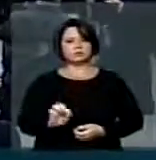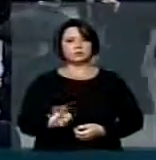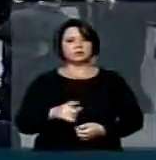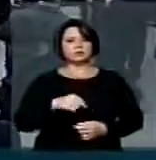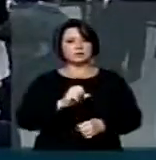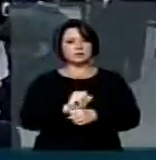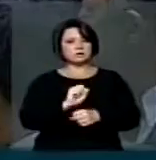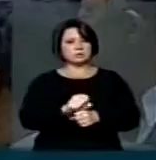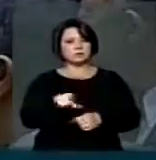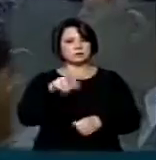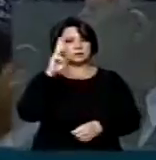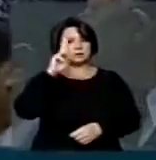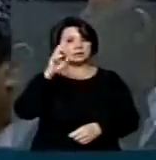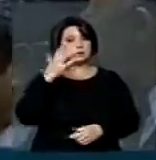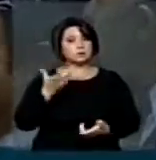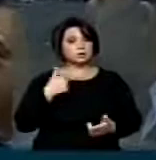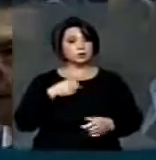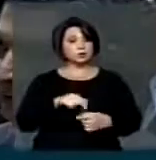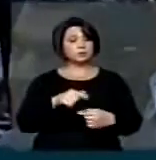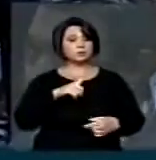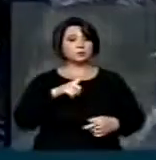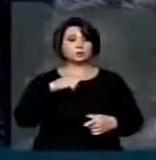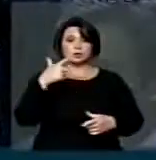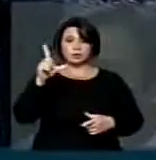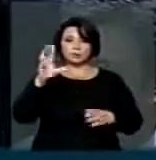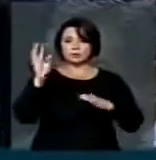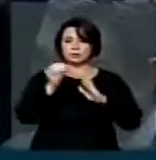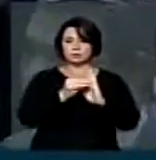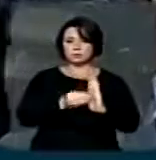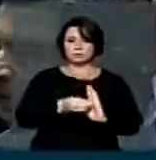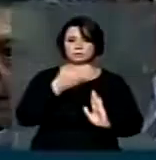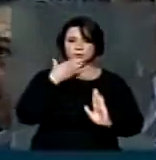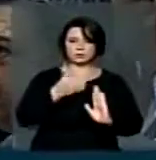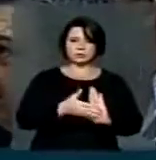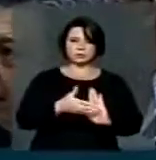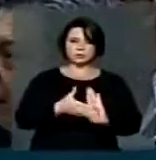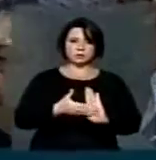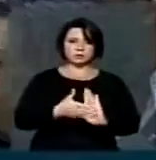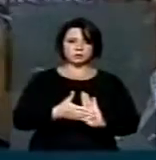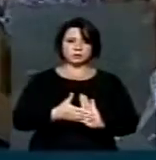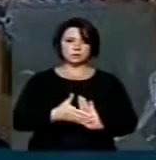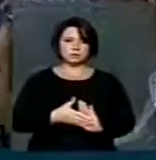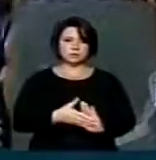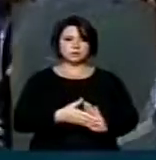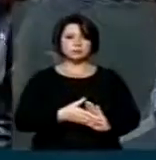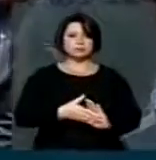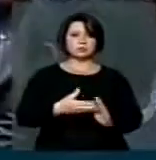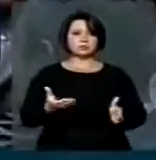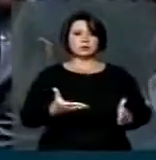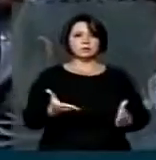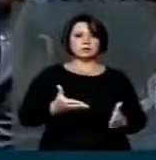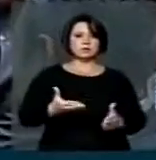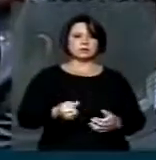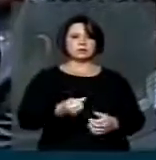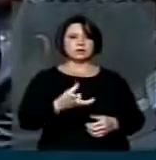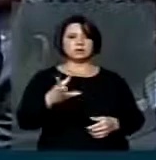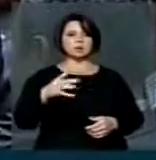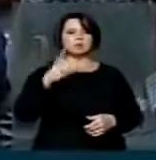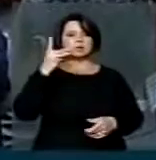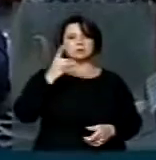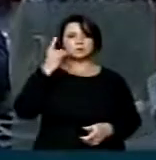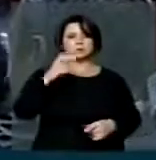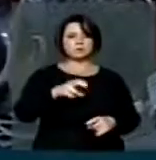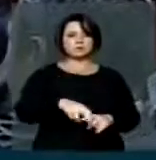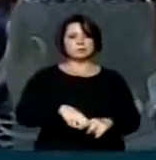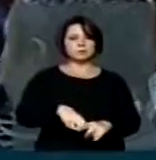nós esperamos, o senhor sabe que nós temos outras propostas de emendas constitucionais que requerem escórum qualificado,